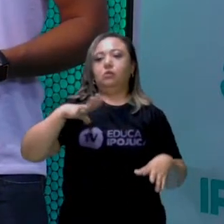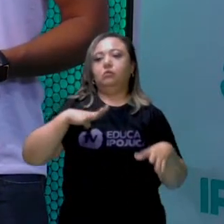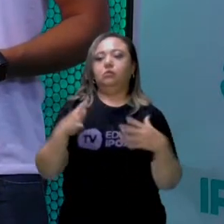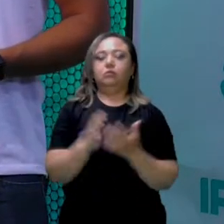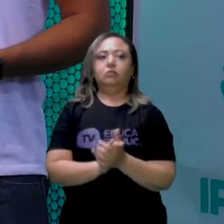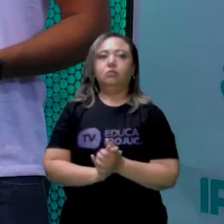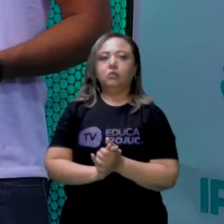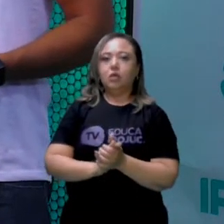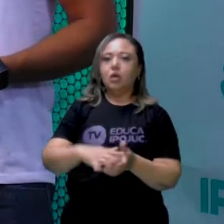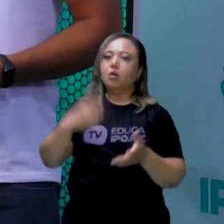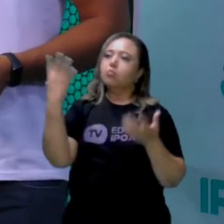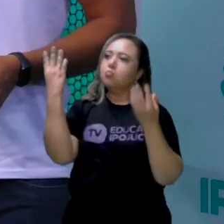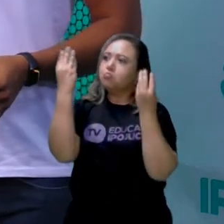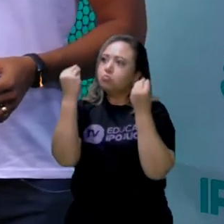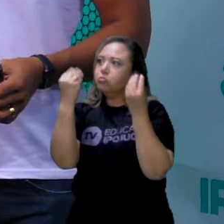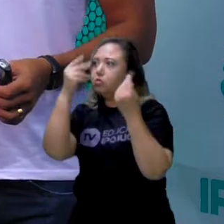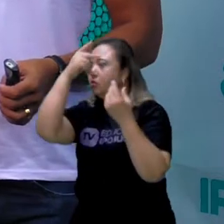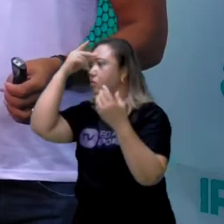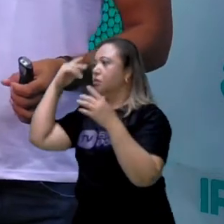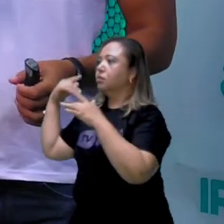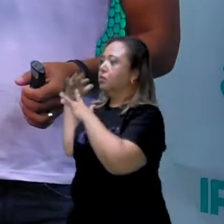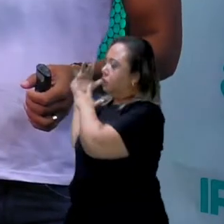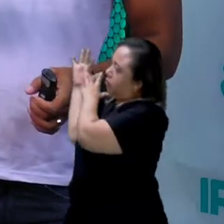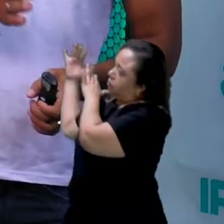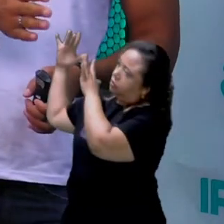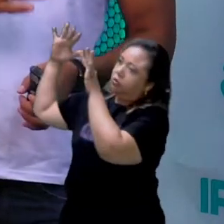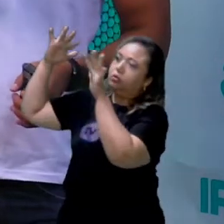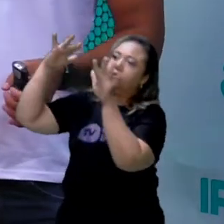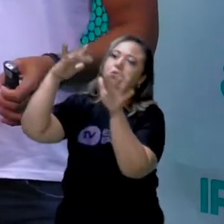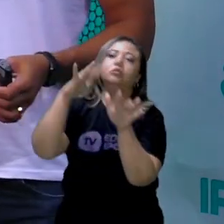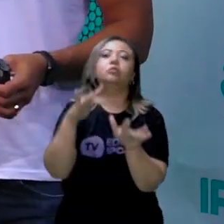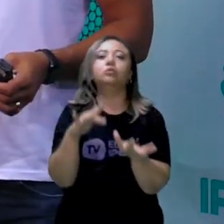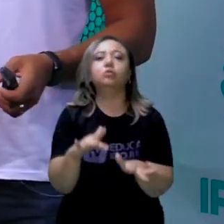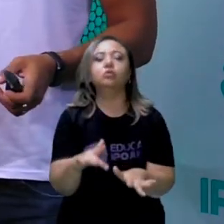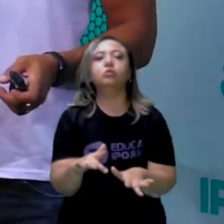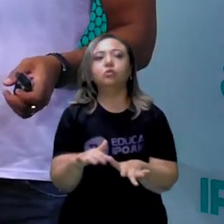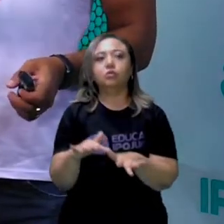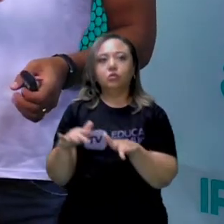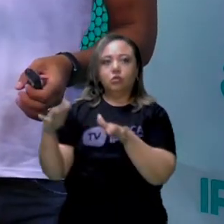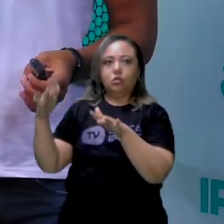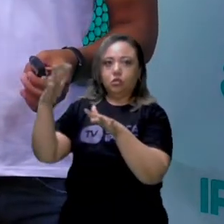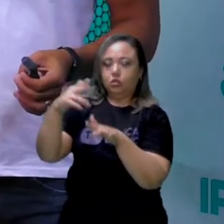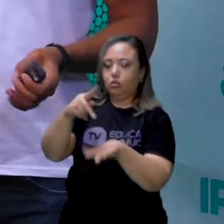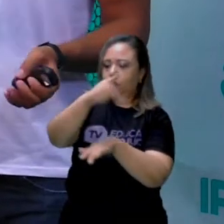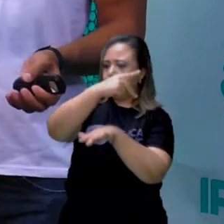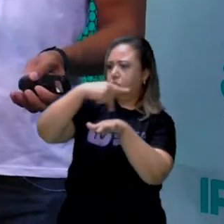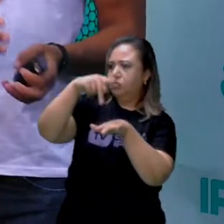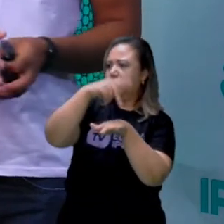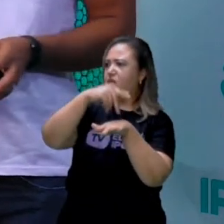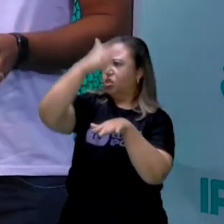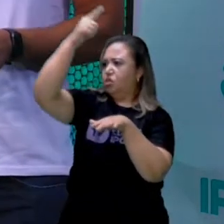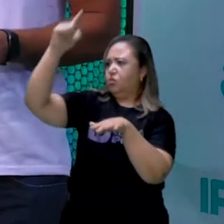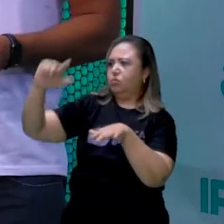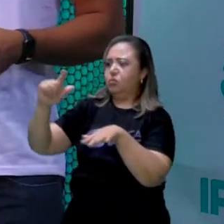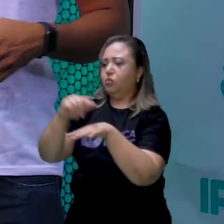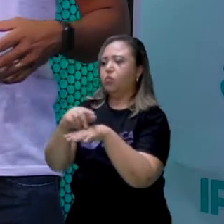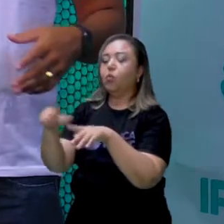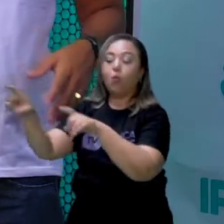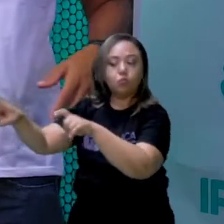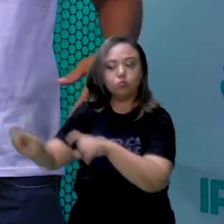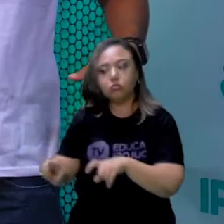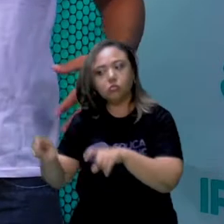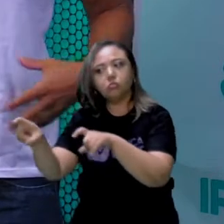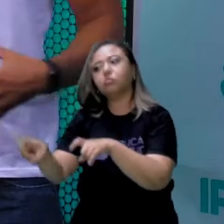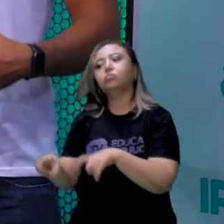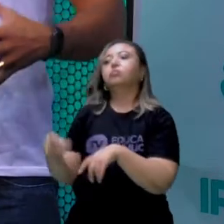muitas pessoas migraram das zonas rurais para as zonas